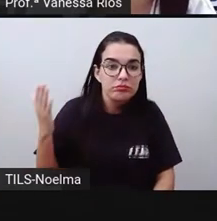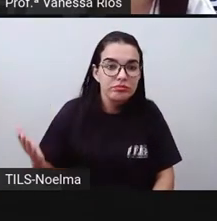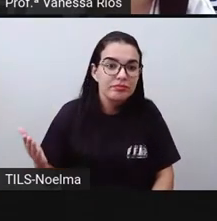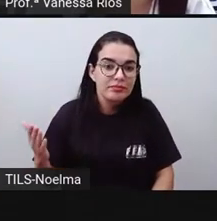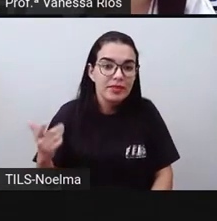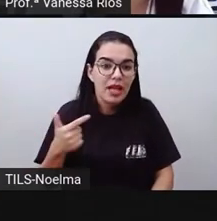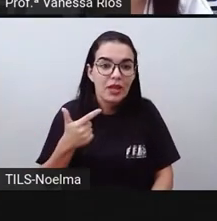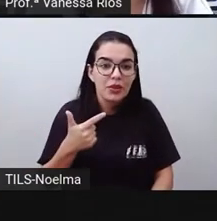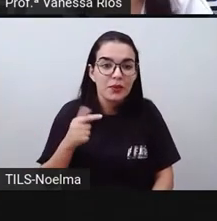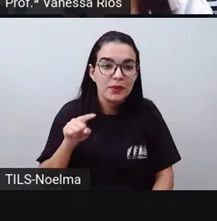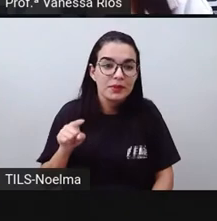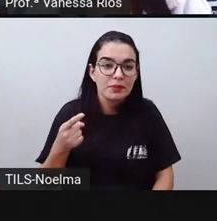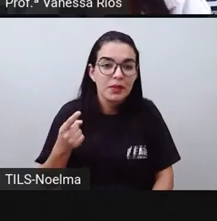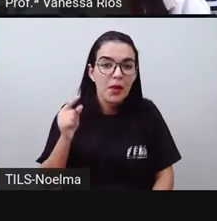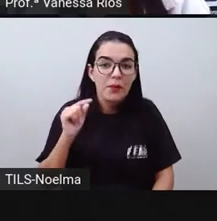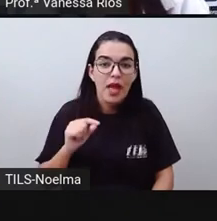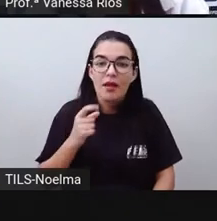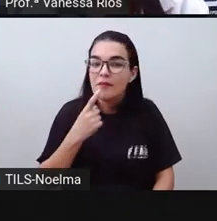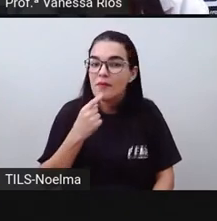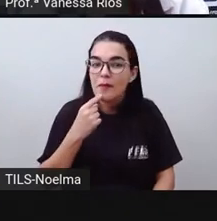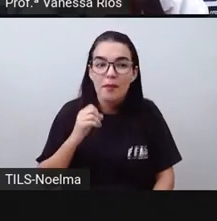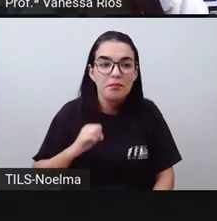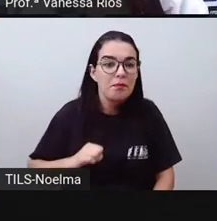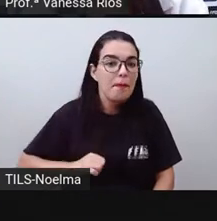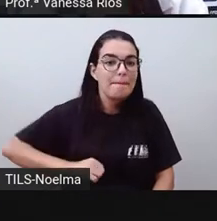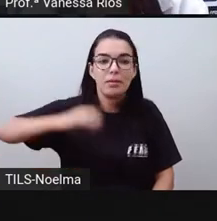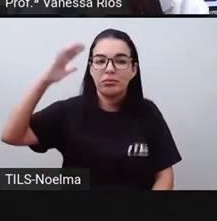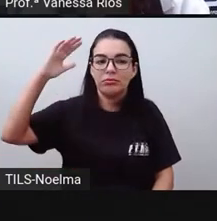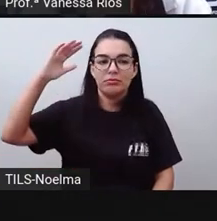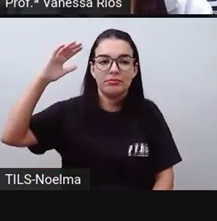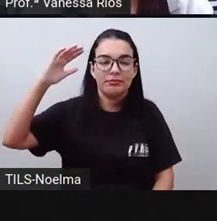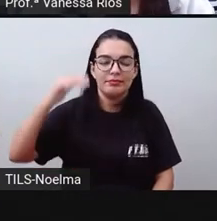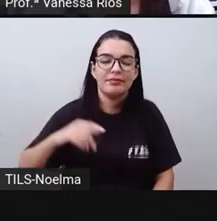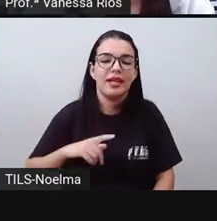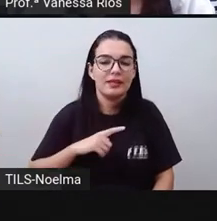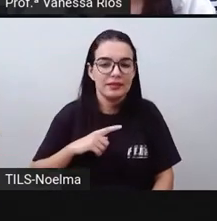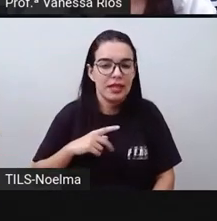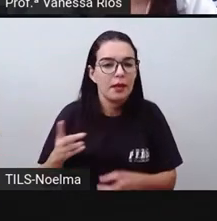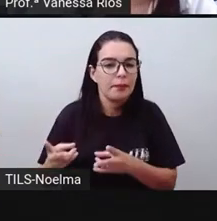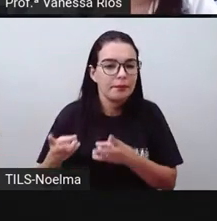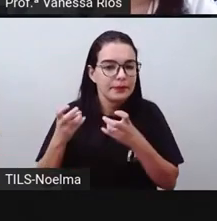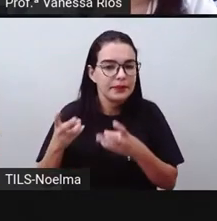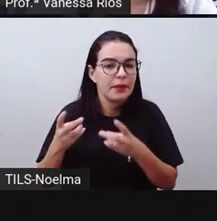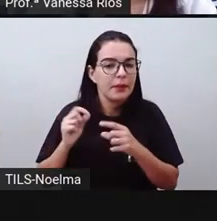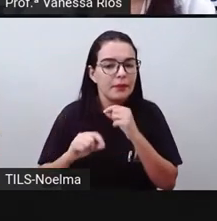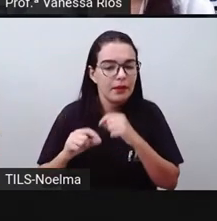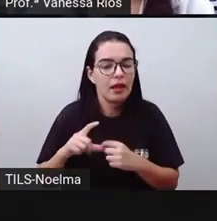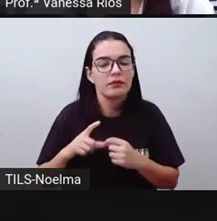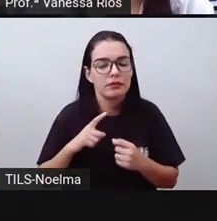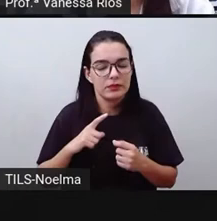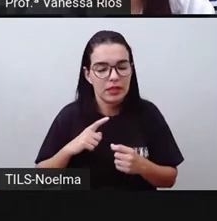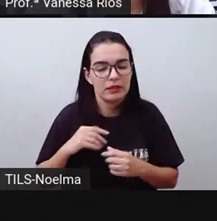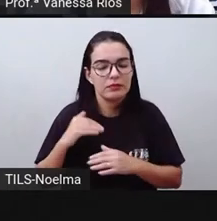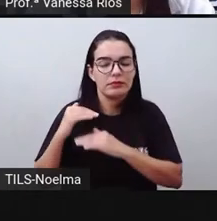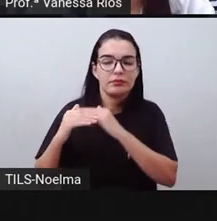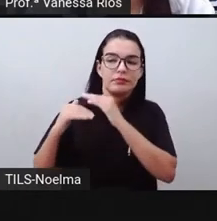pavimentadas do que no ano 2000. Então, gente percebe aí que houve um crescimento, talvez